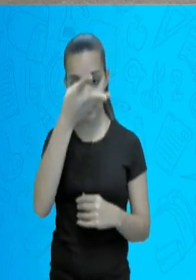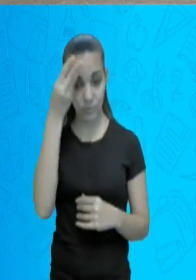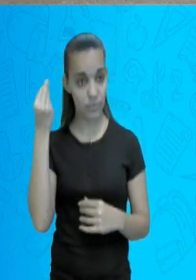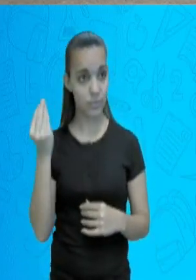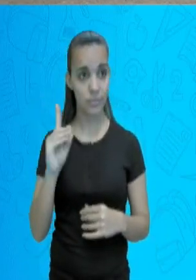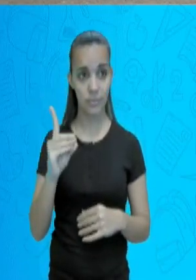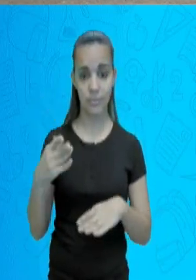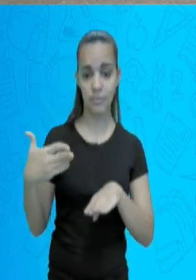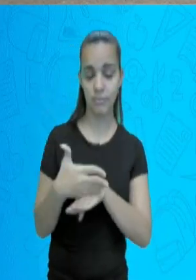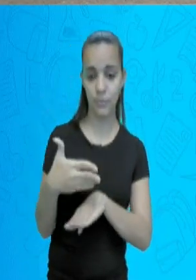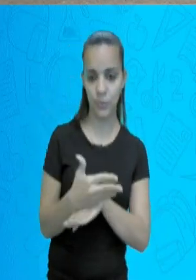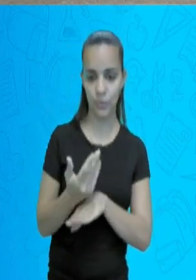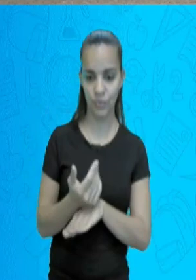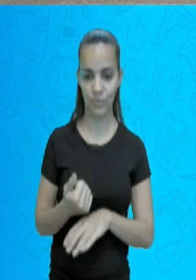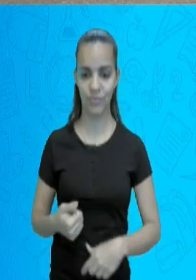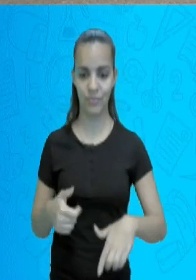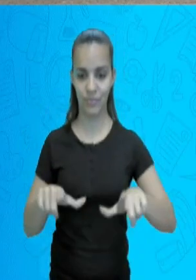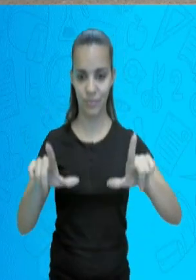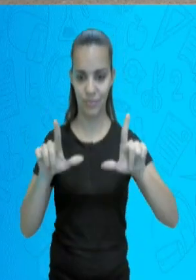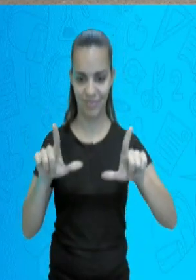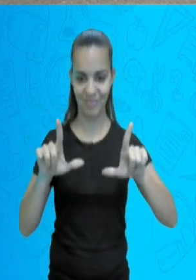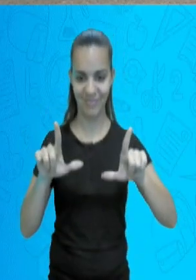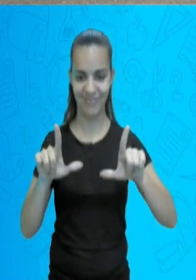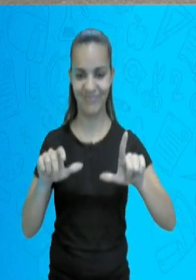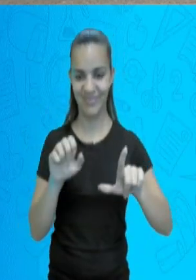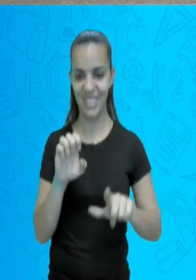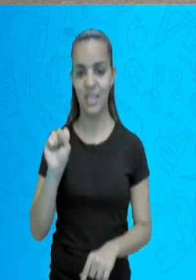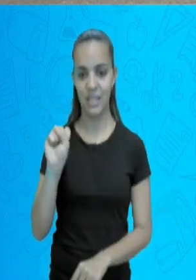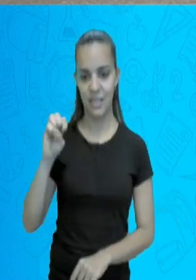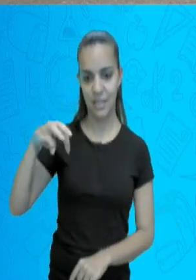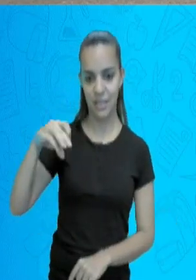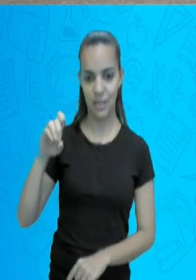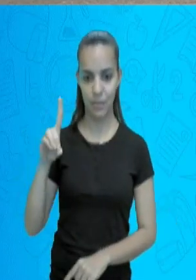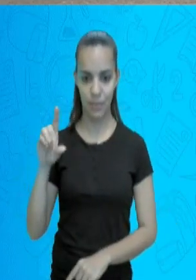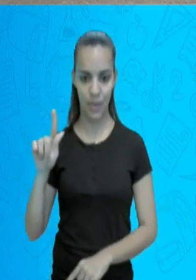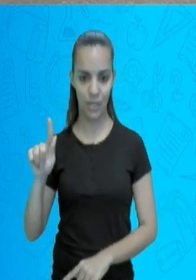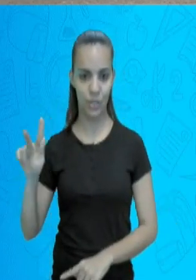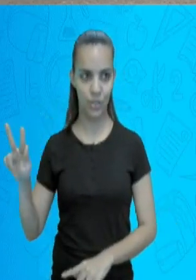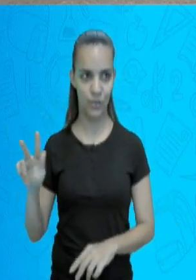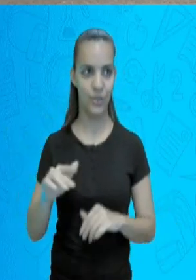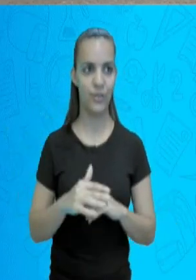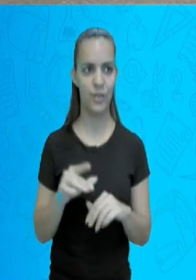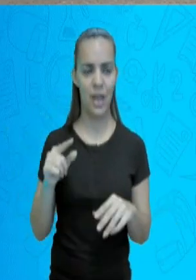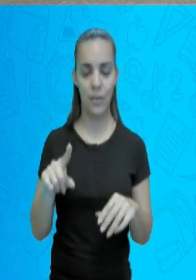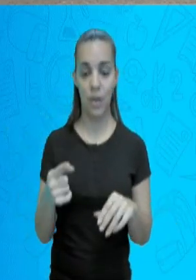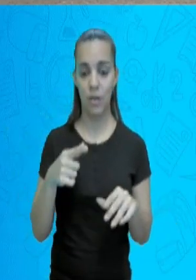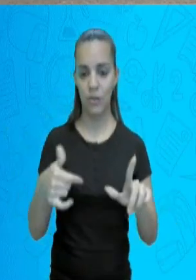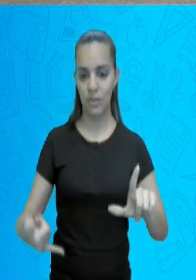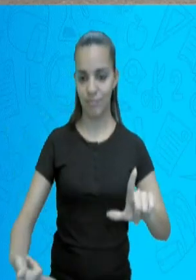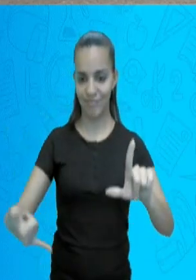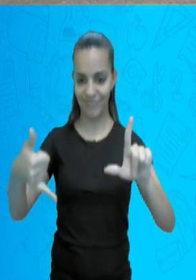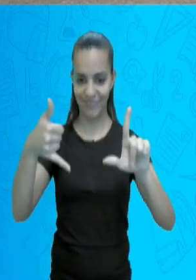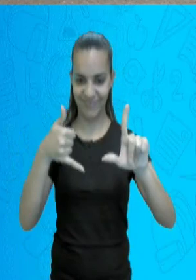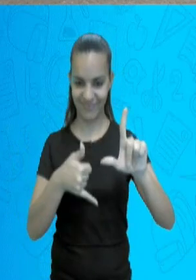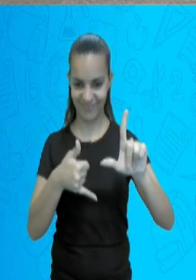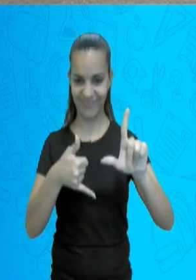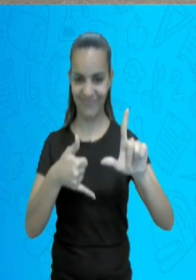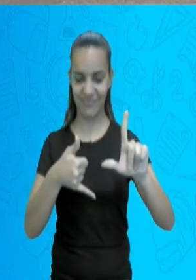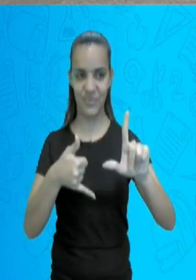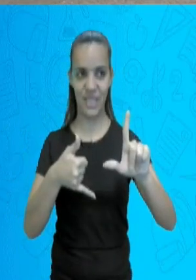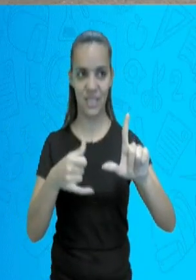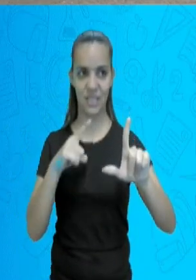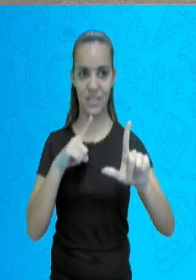esqueça de acessar a plataforma SMEDGV. Para isso, aponte a câmera do seu celular